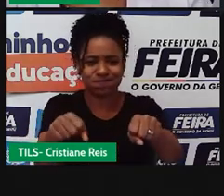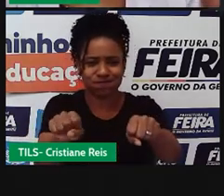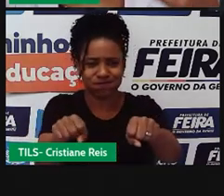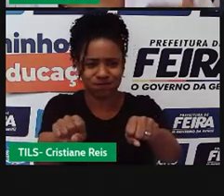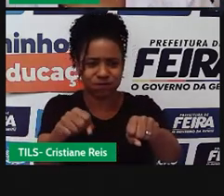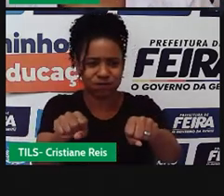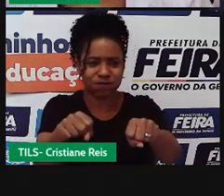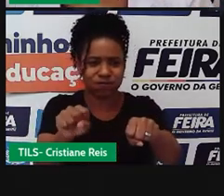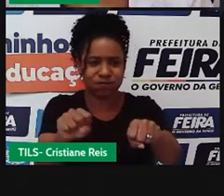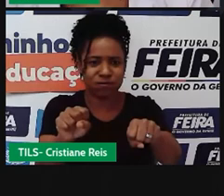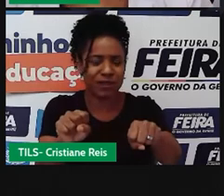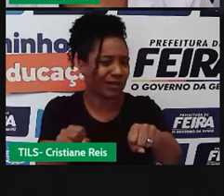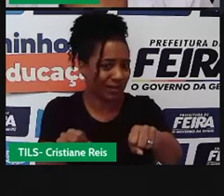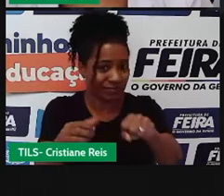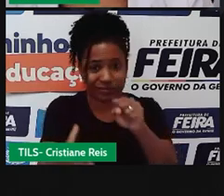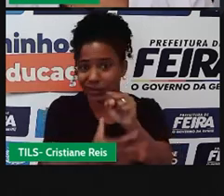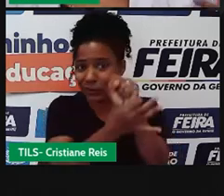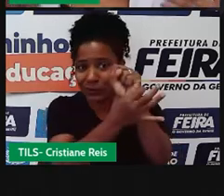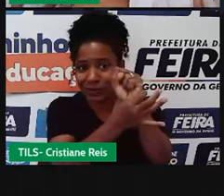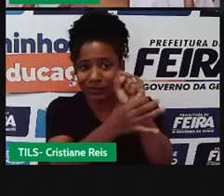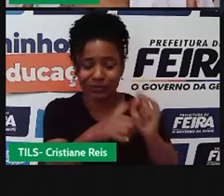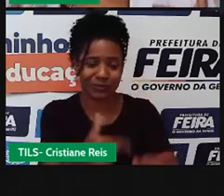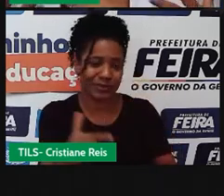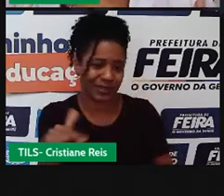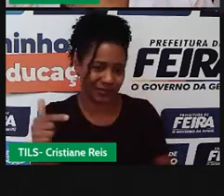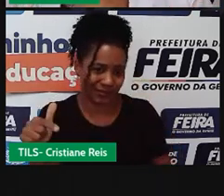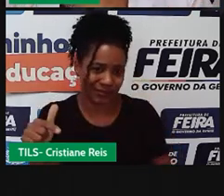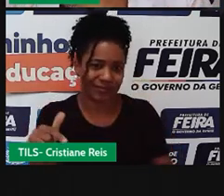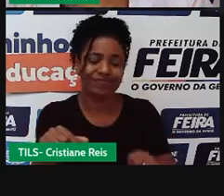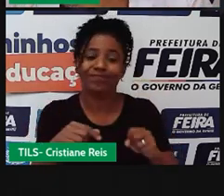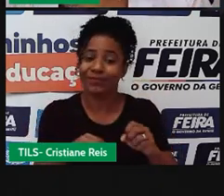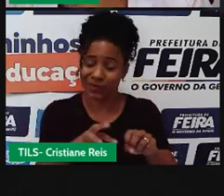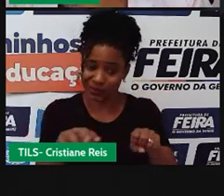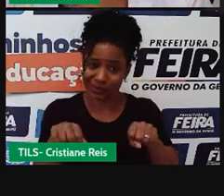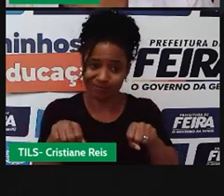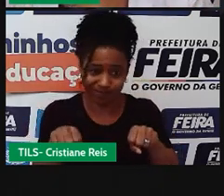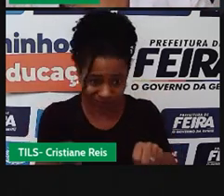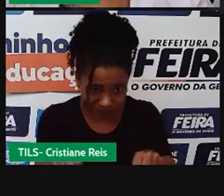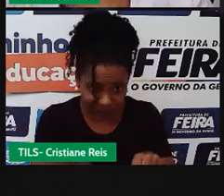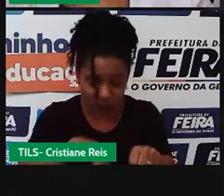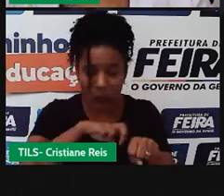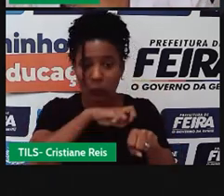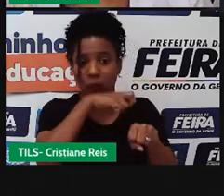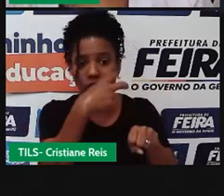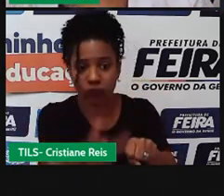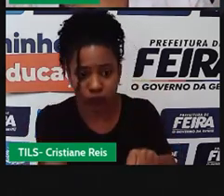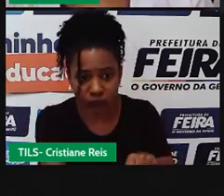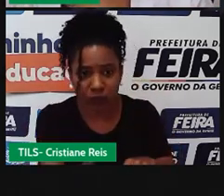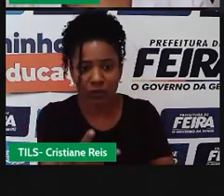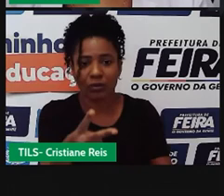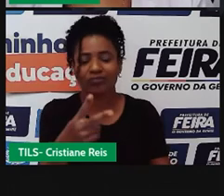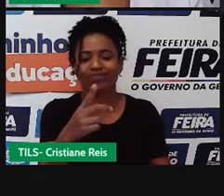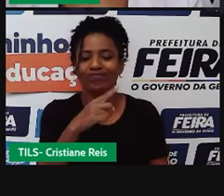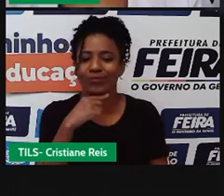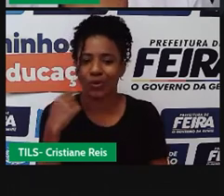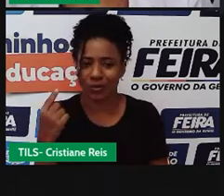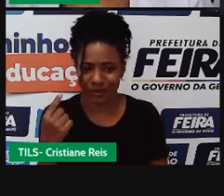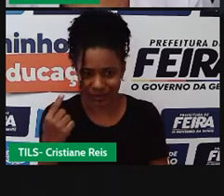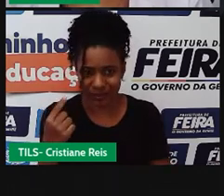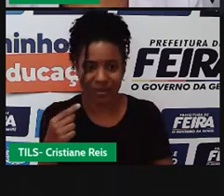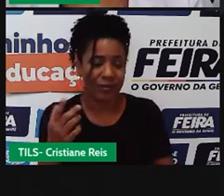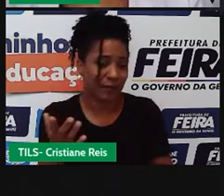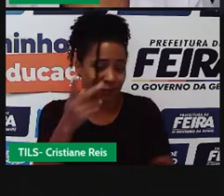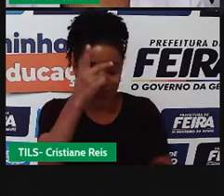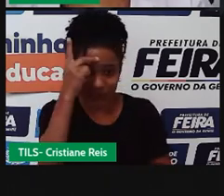diz que a moto, quem é o para-choque é você, mas é um transporte queridinho no nosso país,